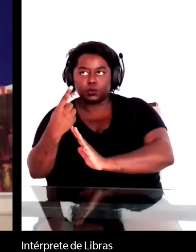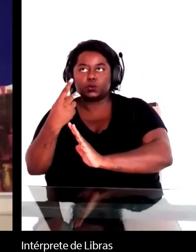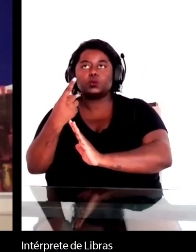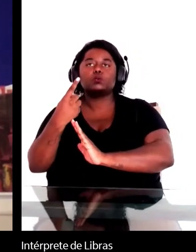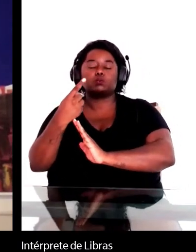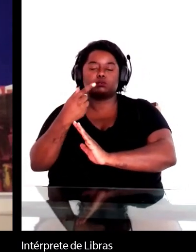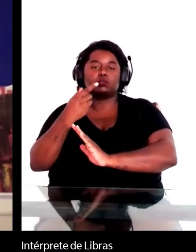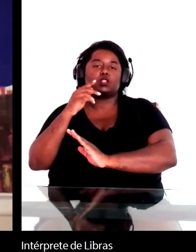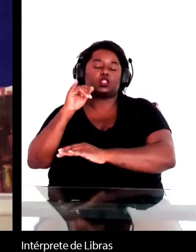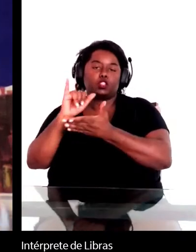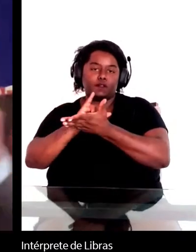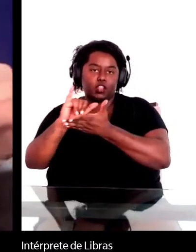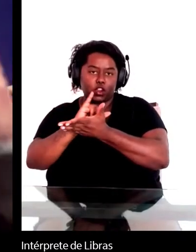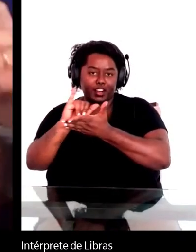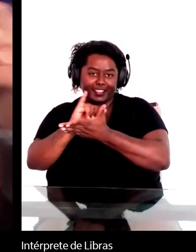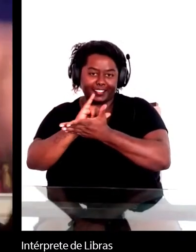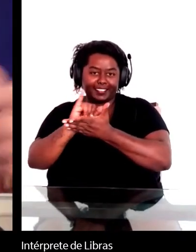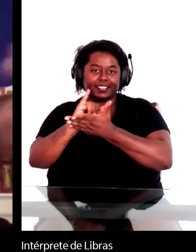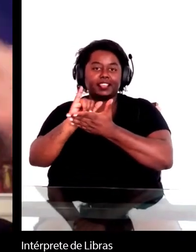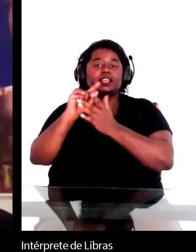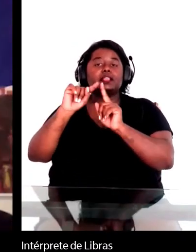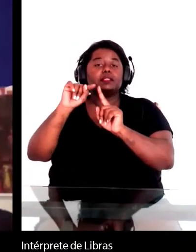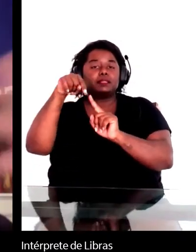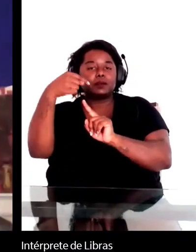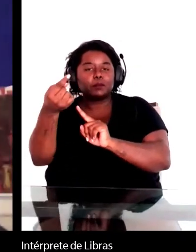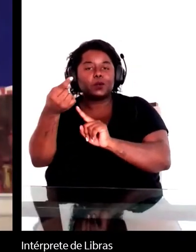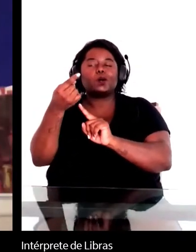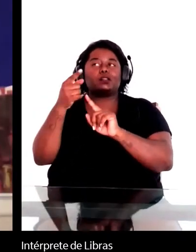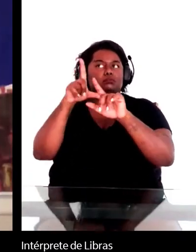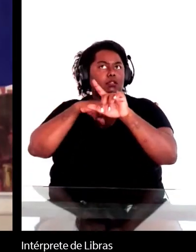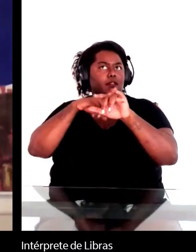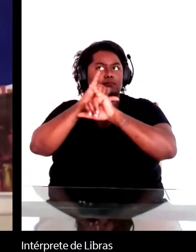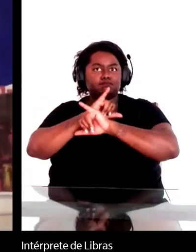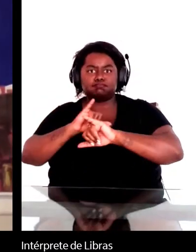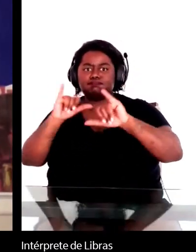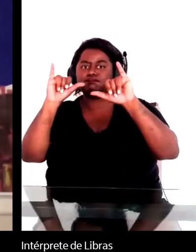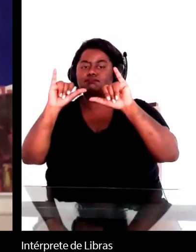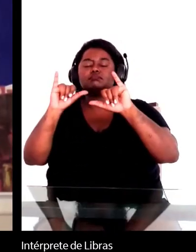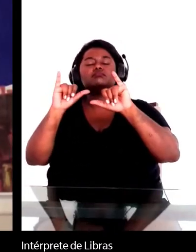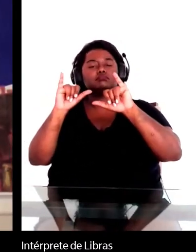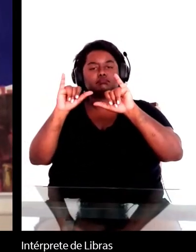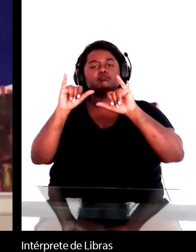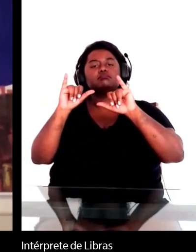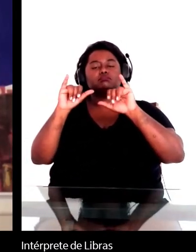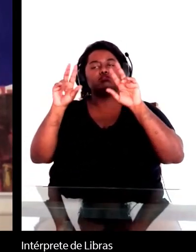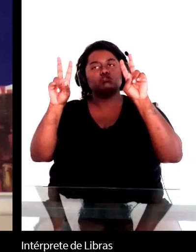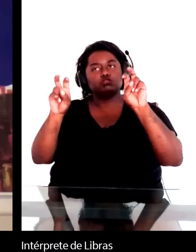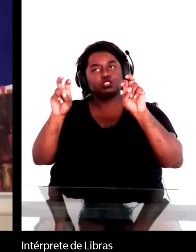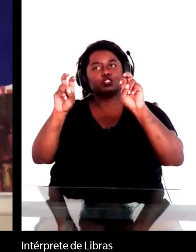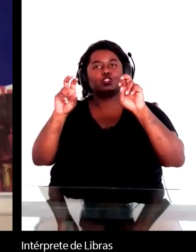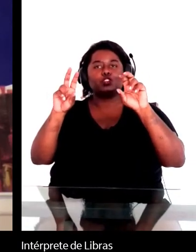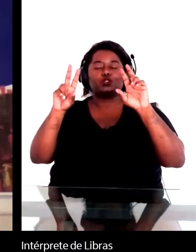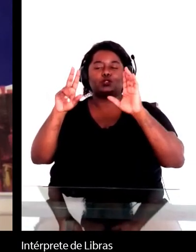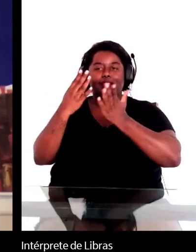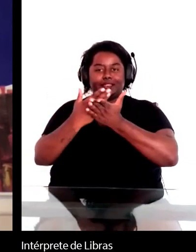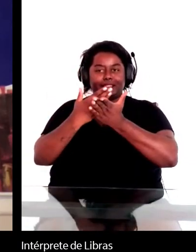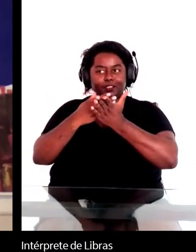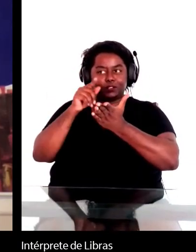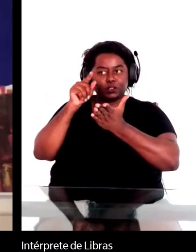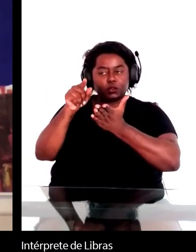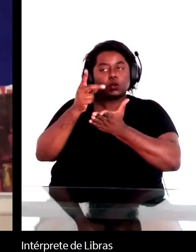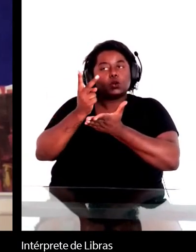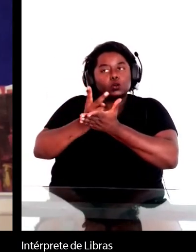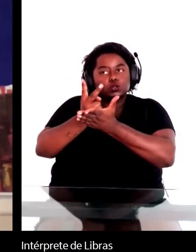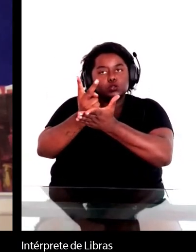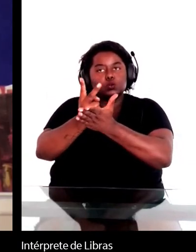Small Winner, título mais ou menos desenhado pelo fim do romance, e continuou com esse título por alguns